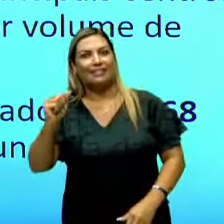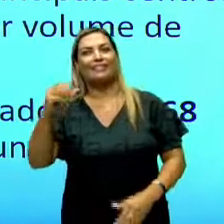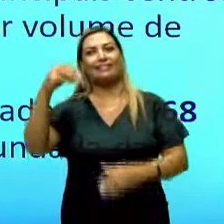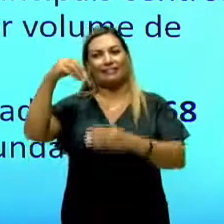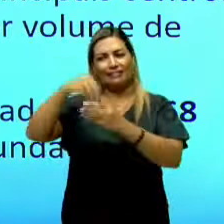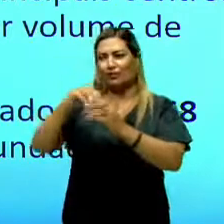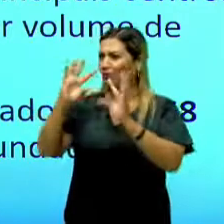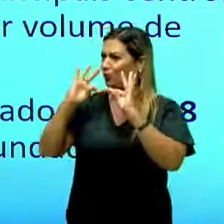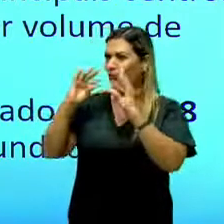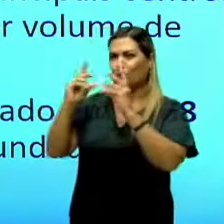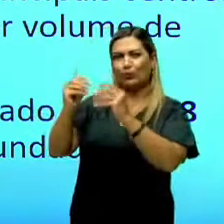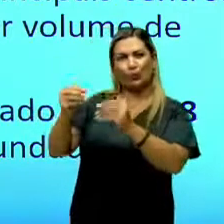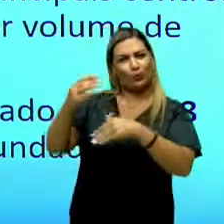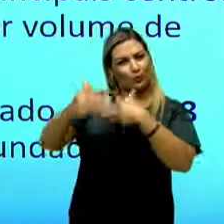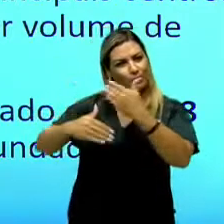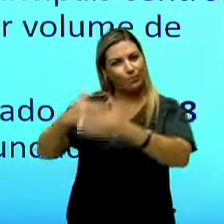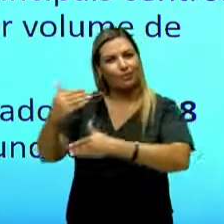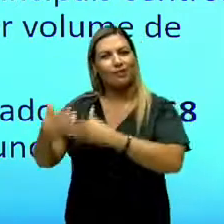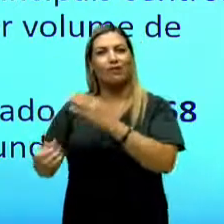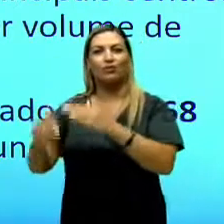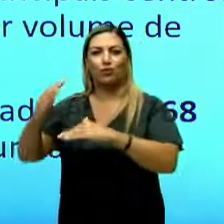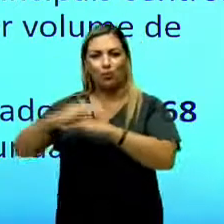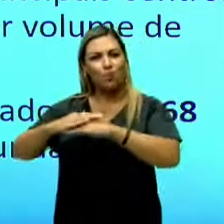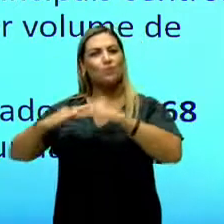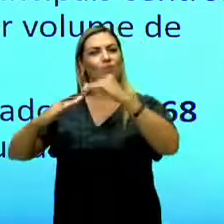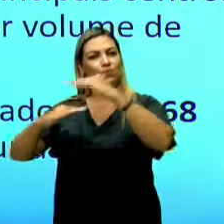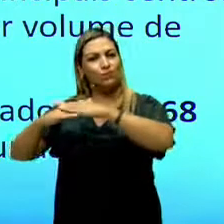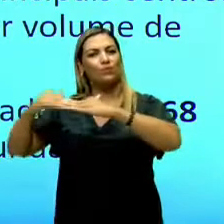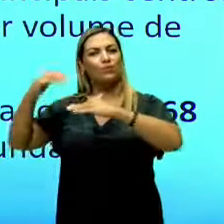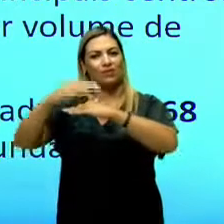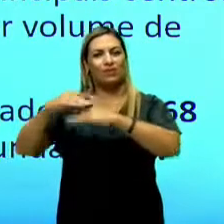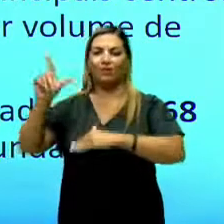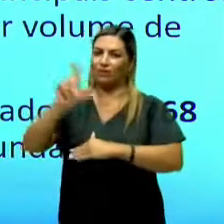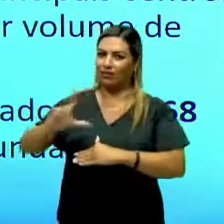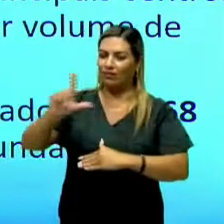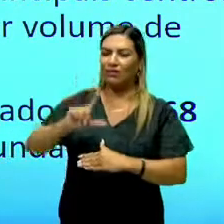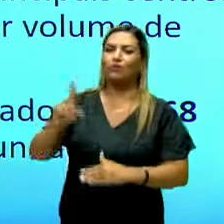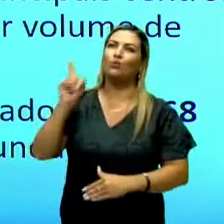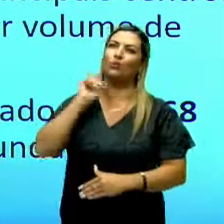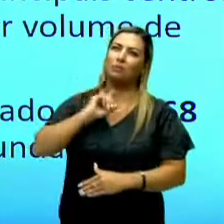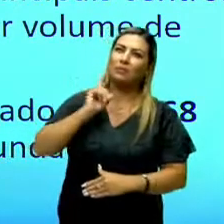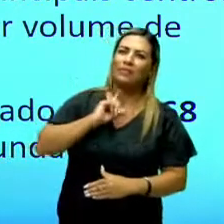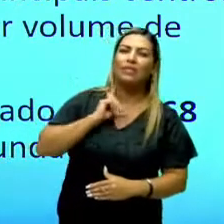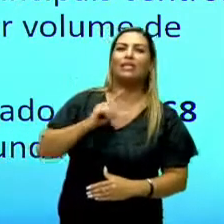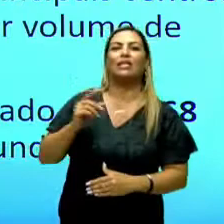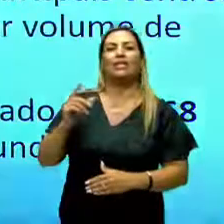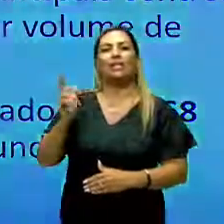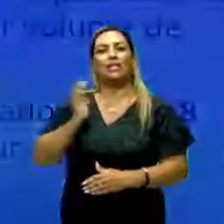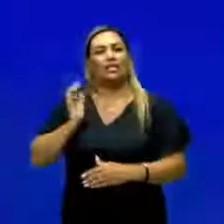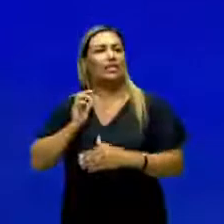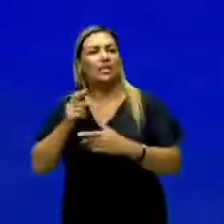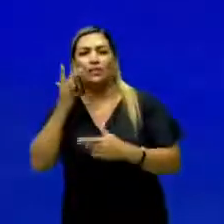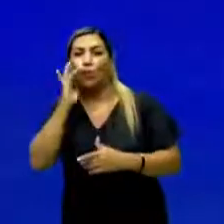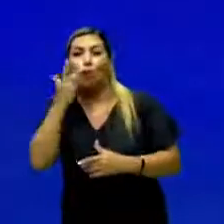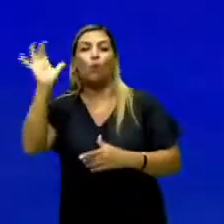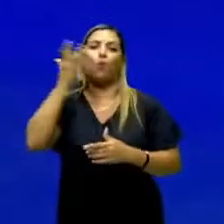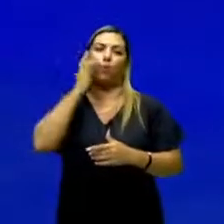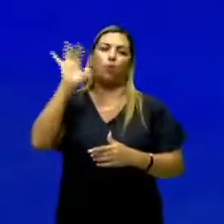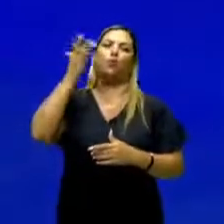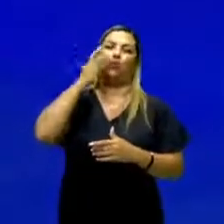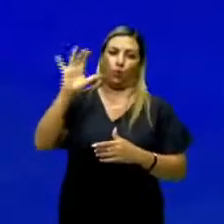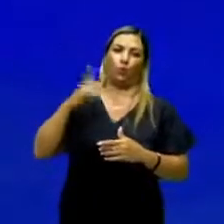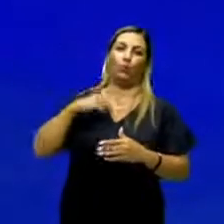dentro de todo aquele processo da Inconfidência Mineira, das riquezas do nosso ouro sendo